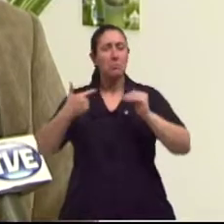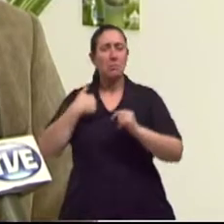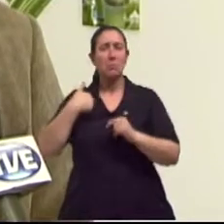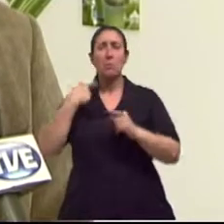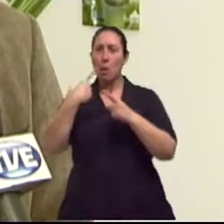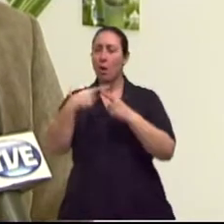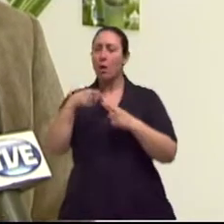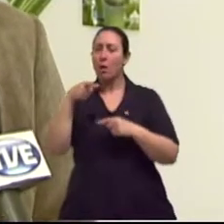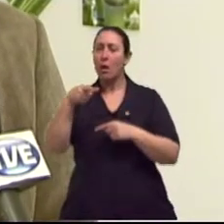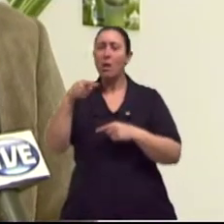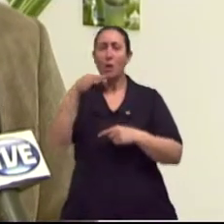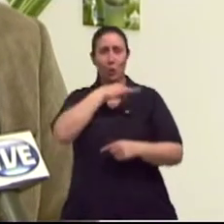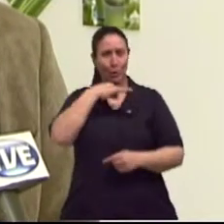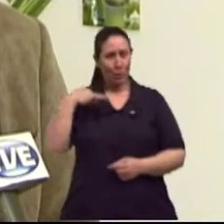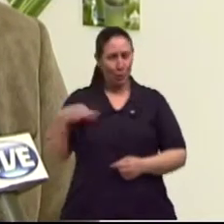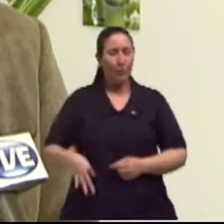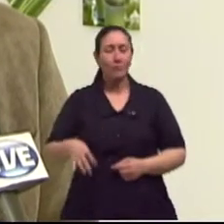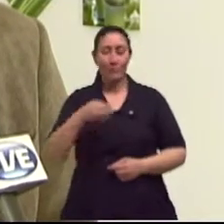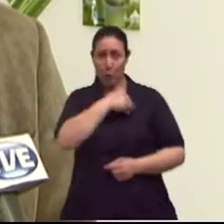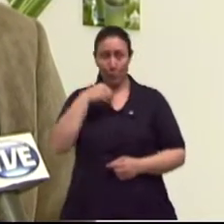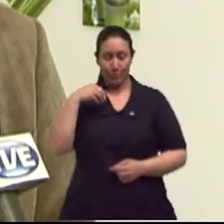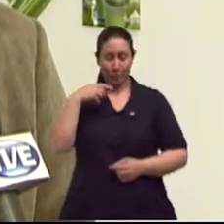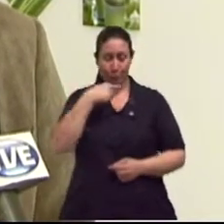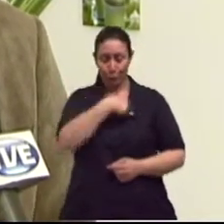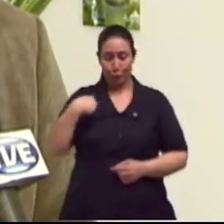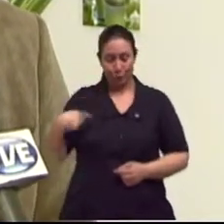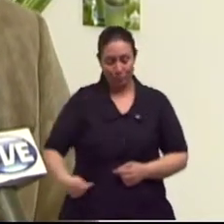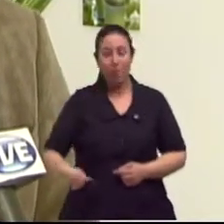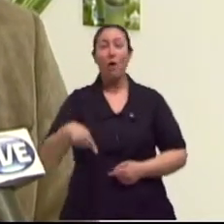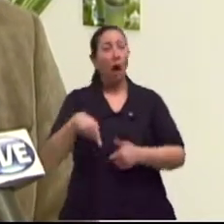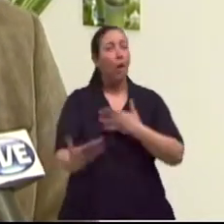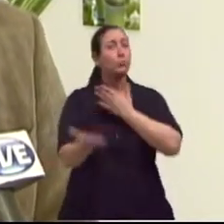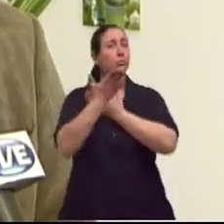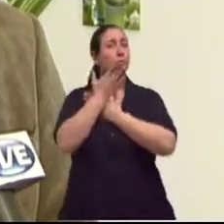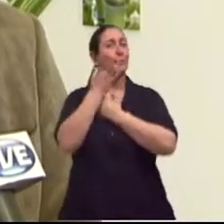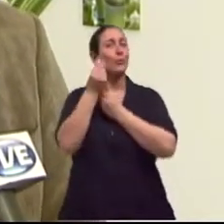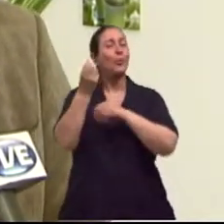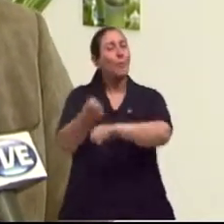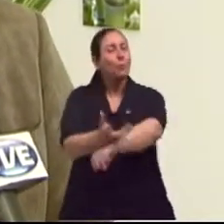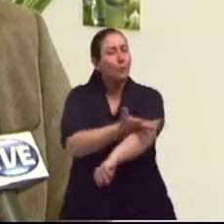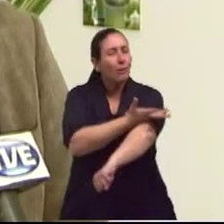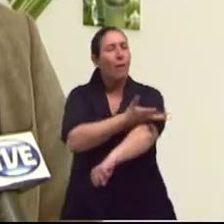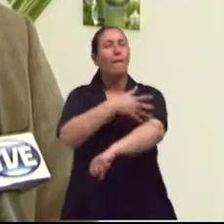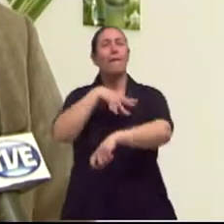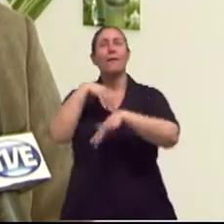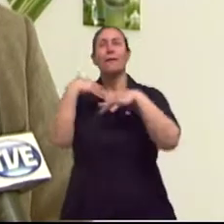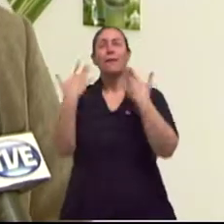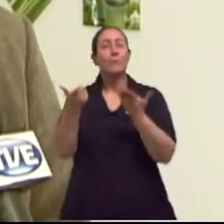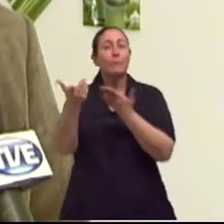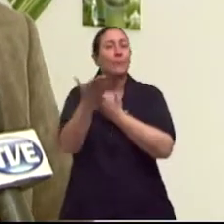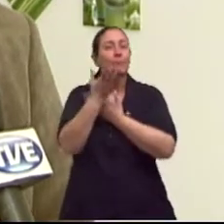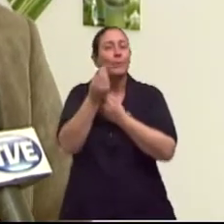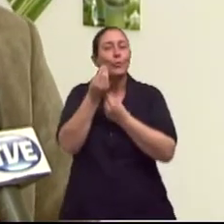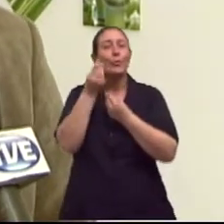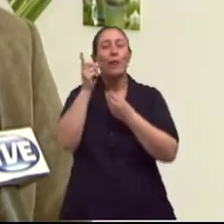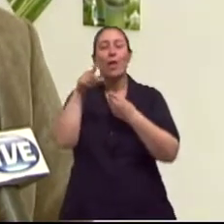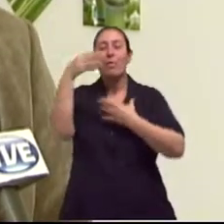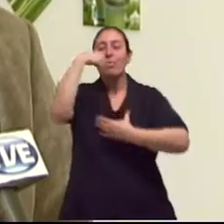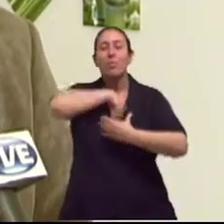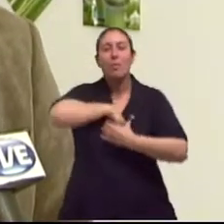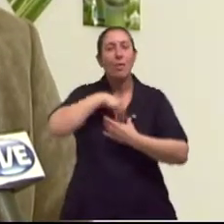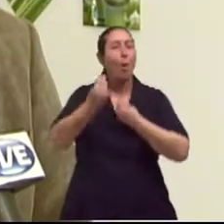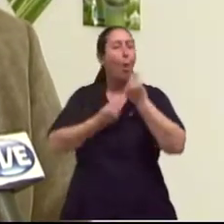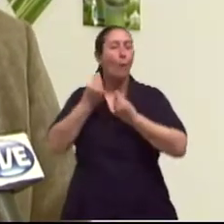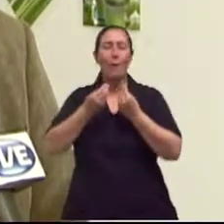porque a medicina chinesa também trabalha a parte emocional. E na parte histológica, orgânica, sem